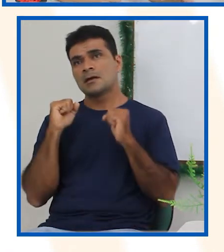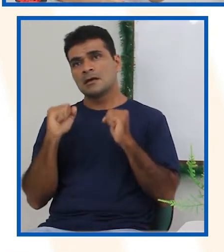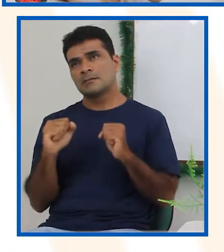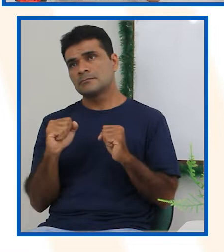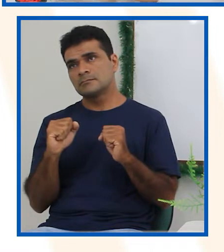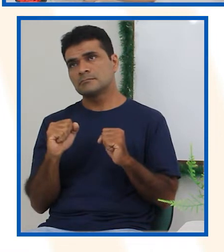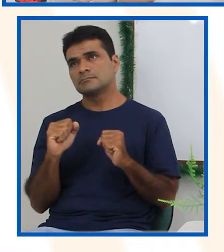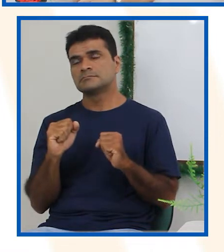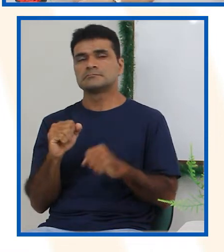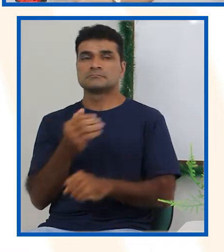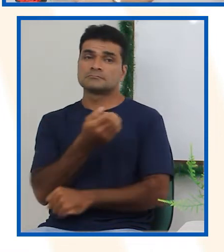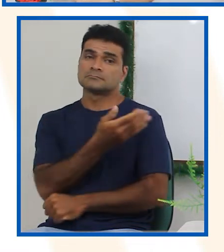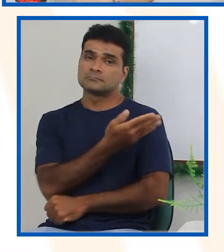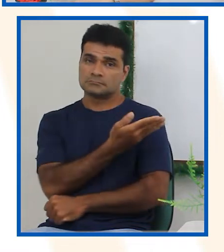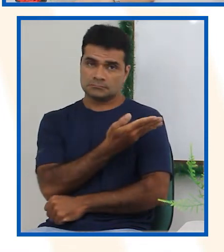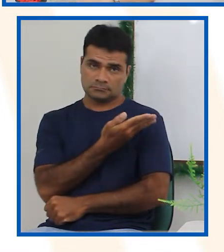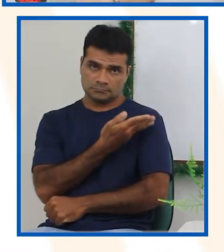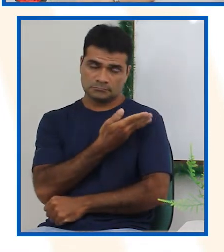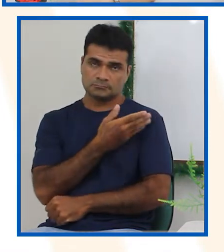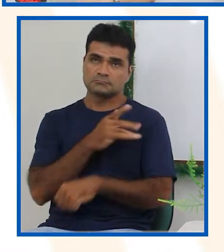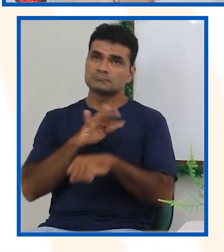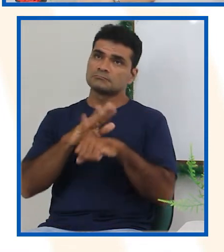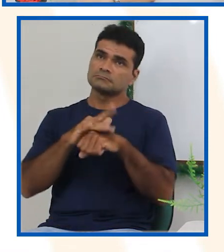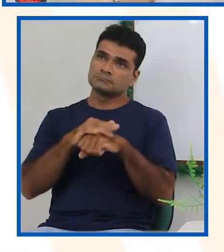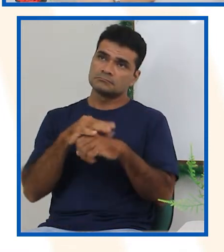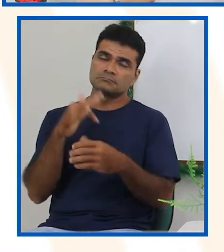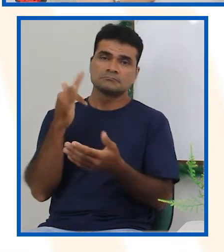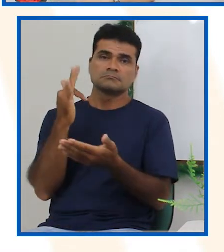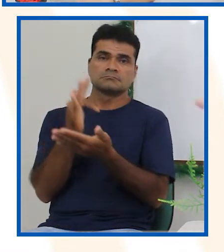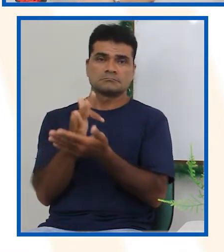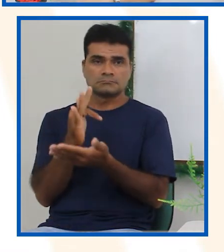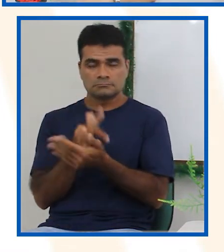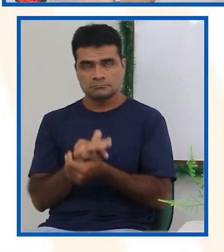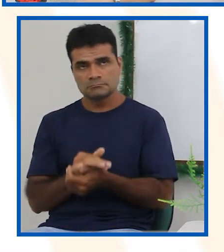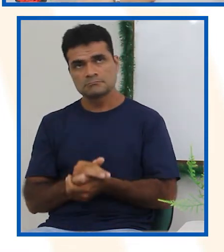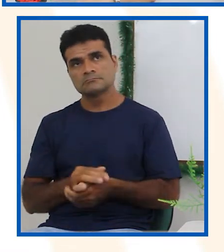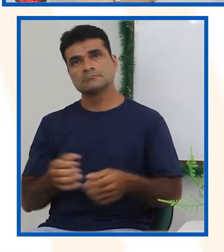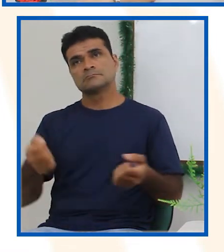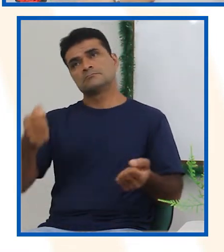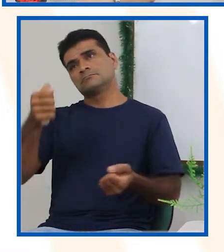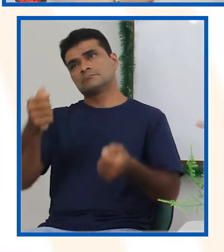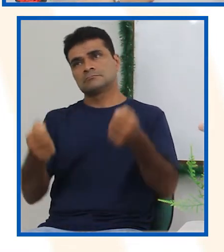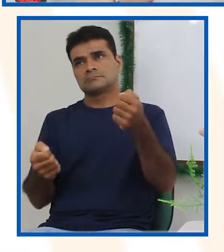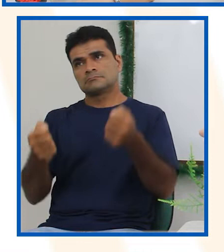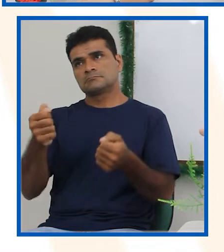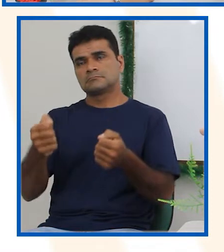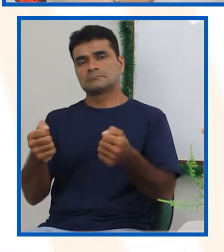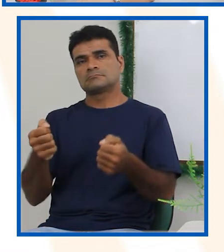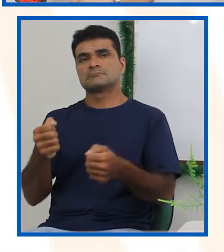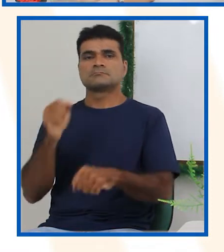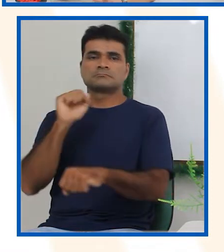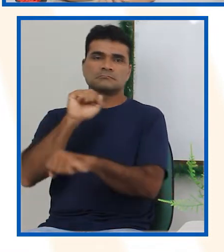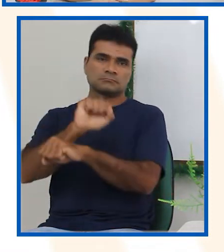o pneu do carro, pode ser. Então, tem várias possibilidades de que isso talvez aconteça.